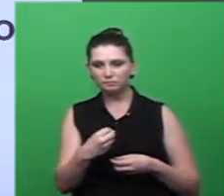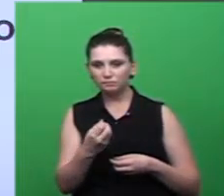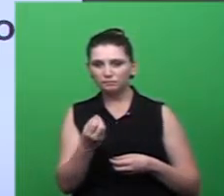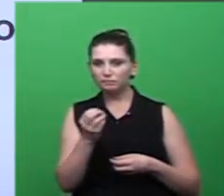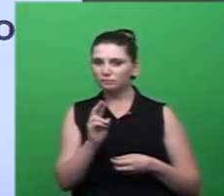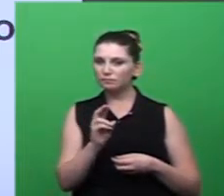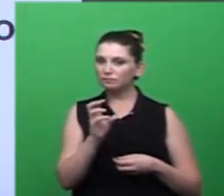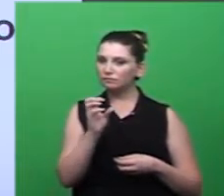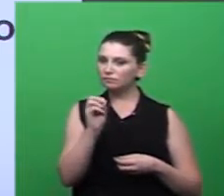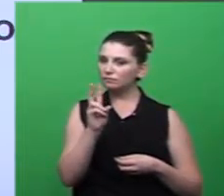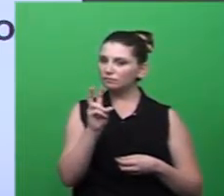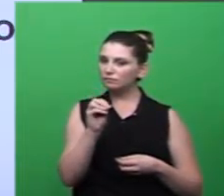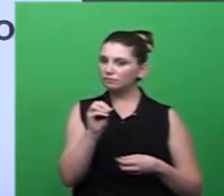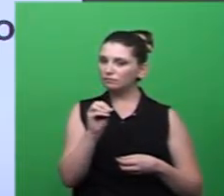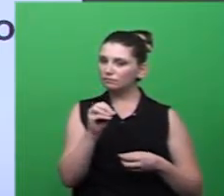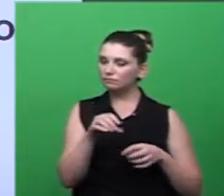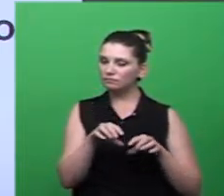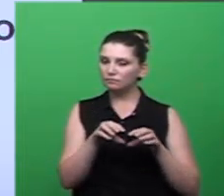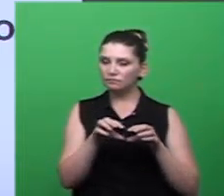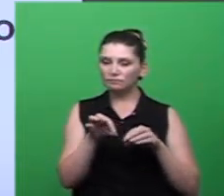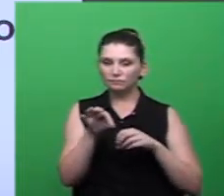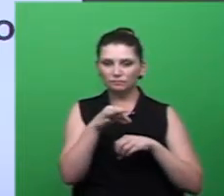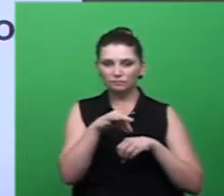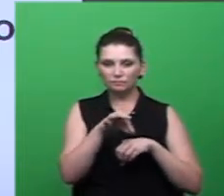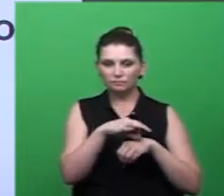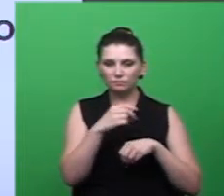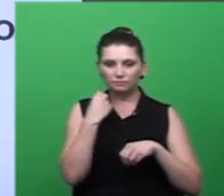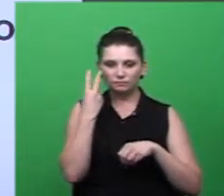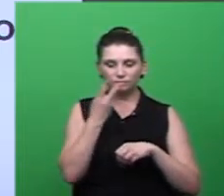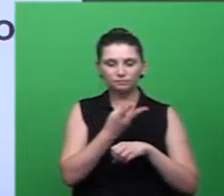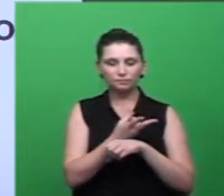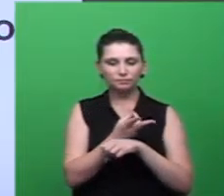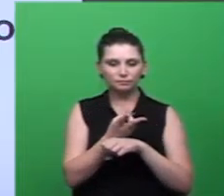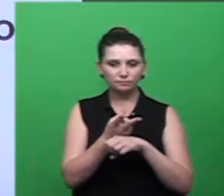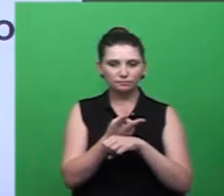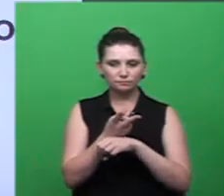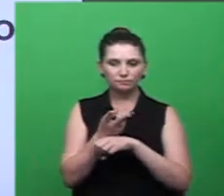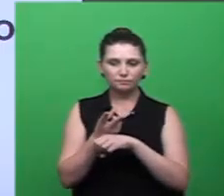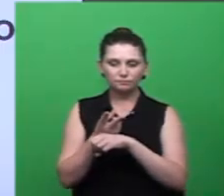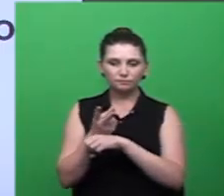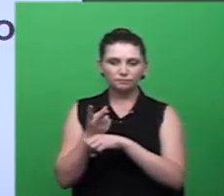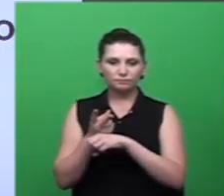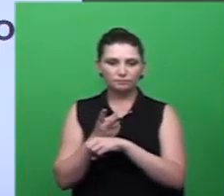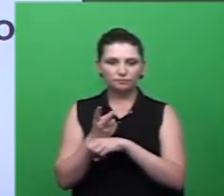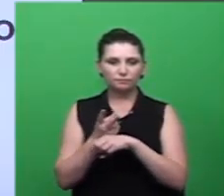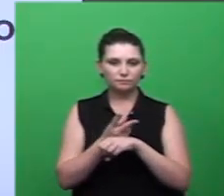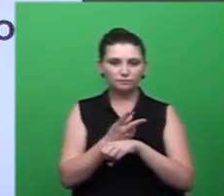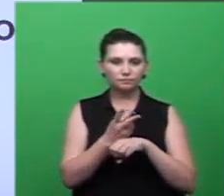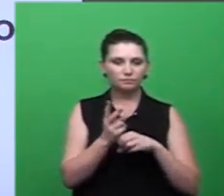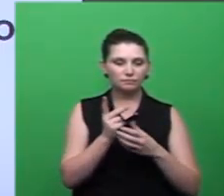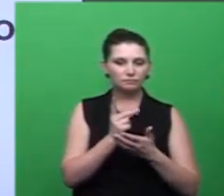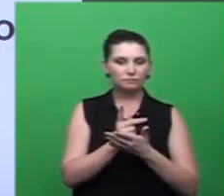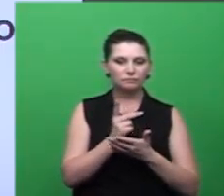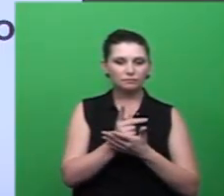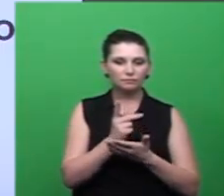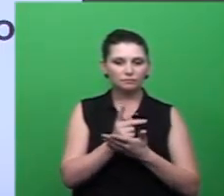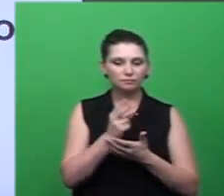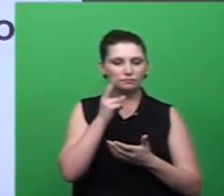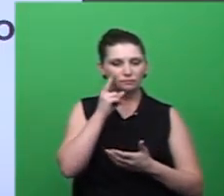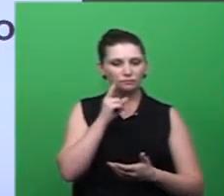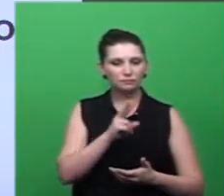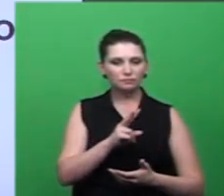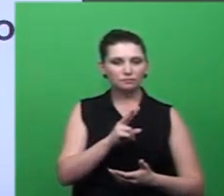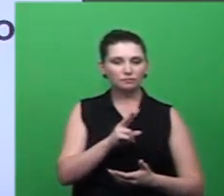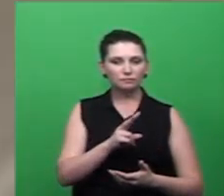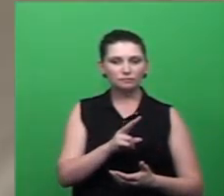faz o rastreamento dentro de 300 metros, que é o período, raio de alcance desse mosquito. Então, basicamente,